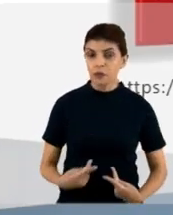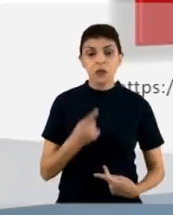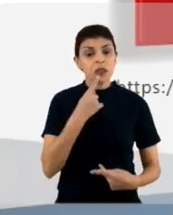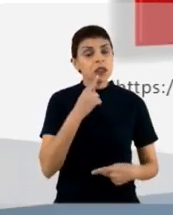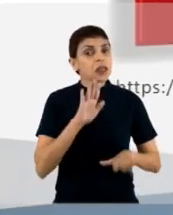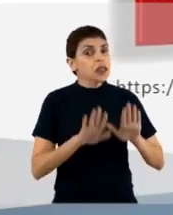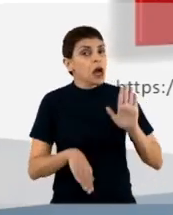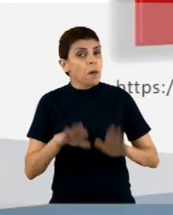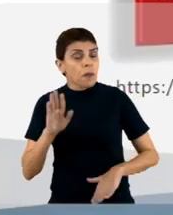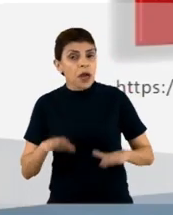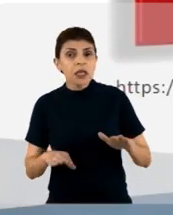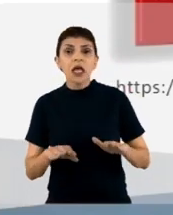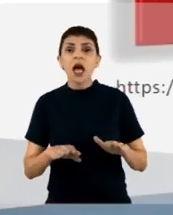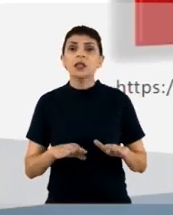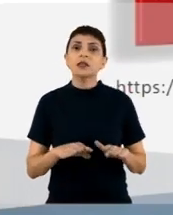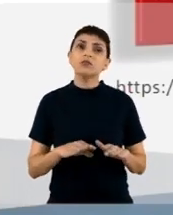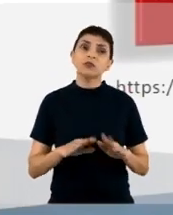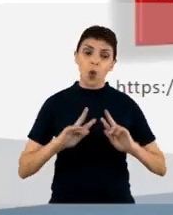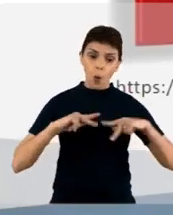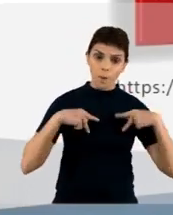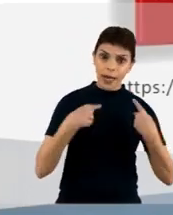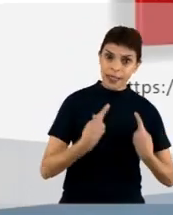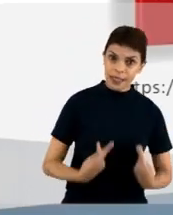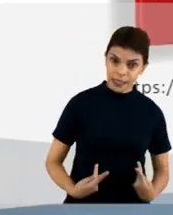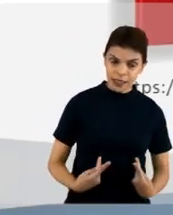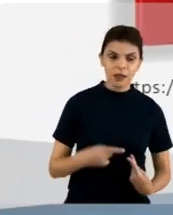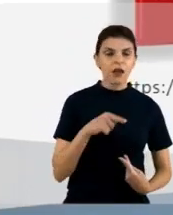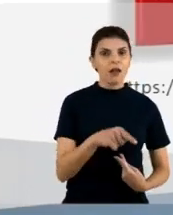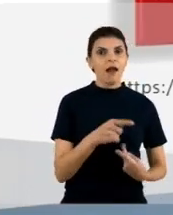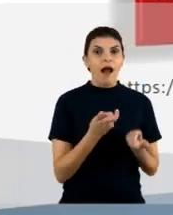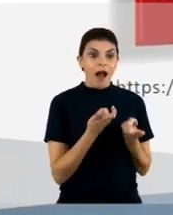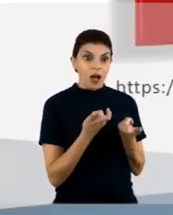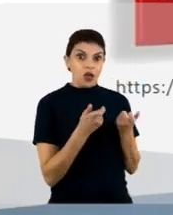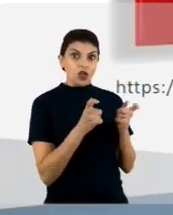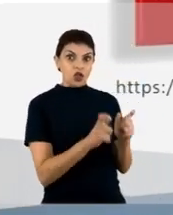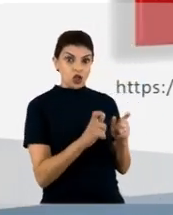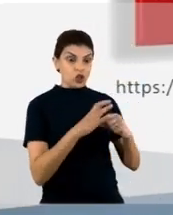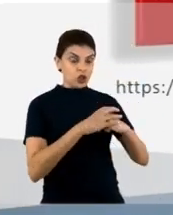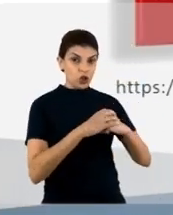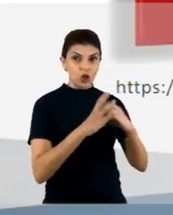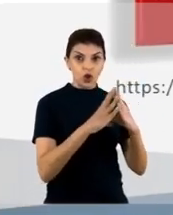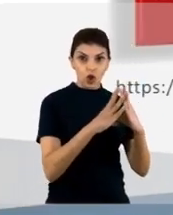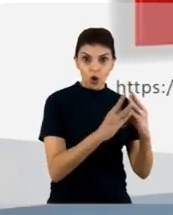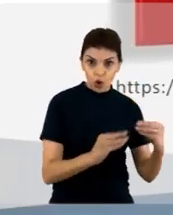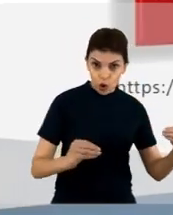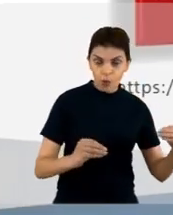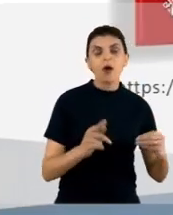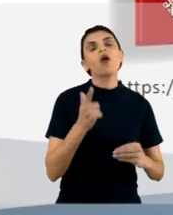Então, dependendo do grau de humanização desse anticorpo, nós vamos